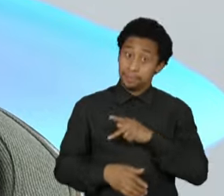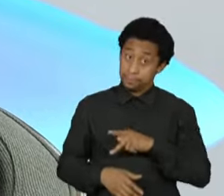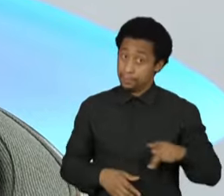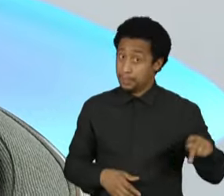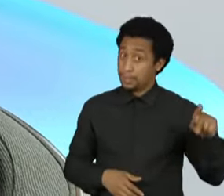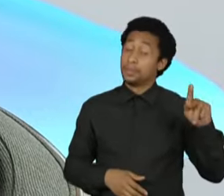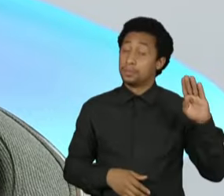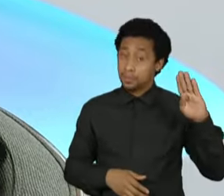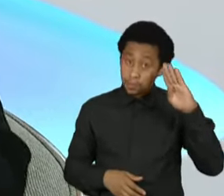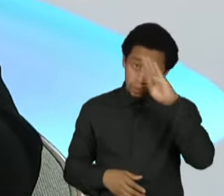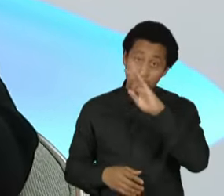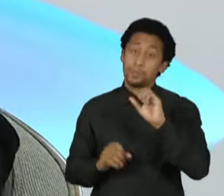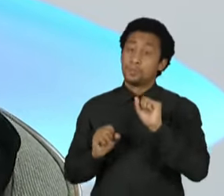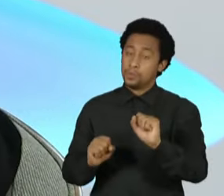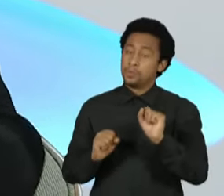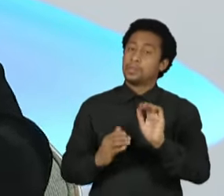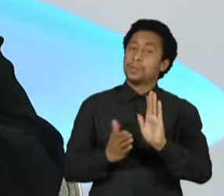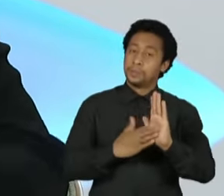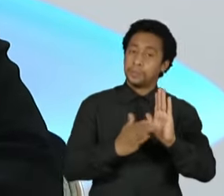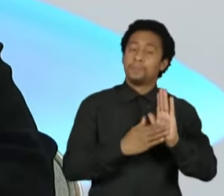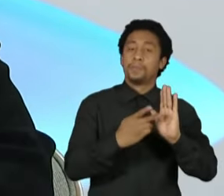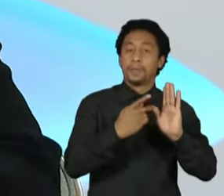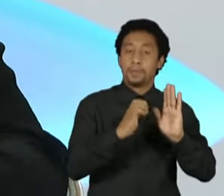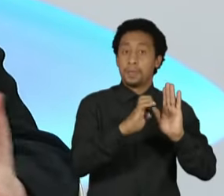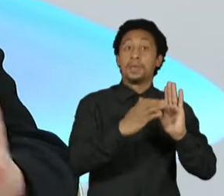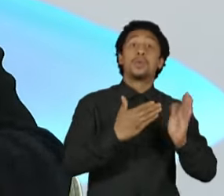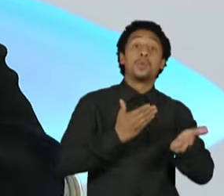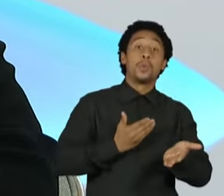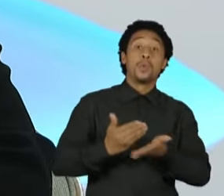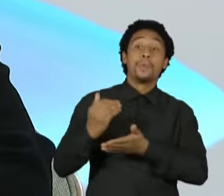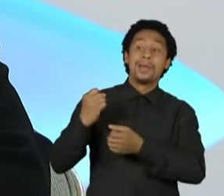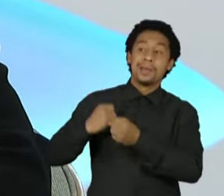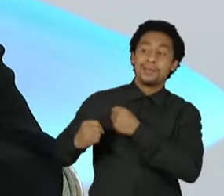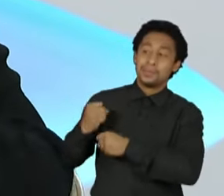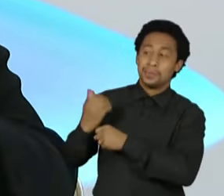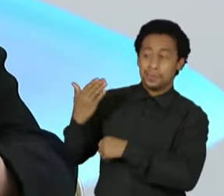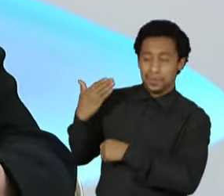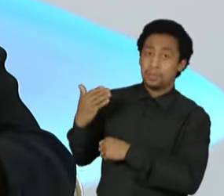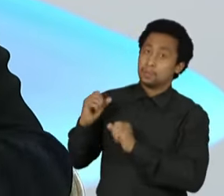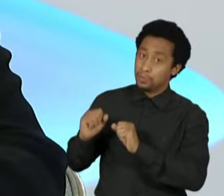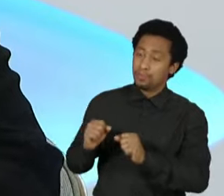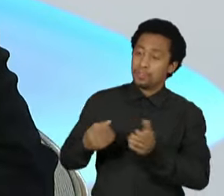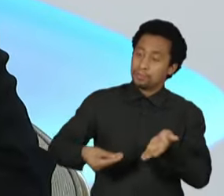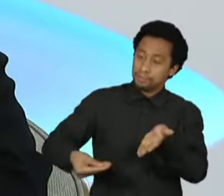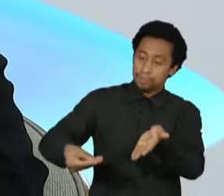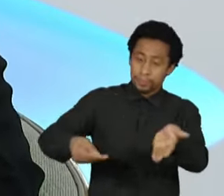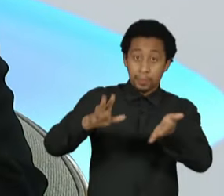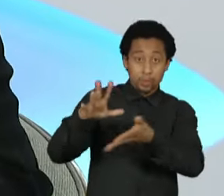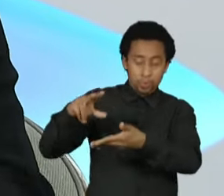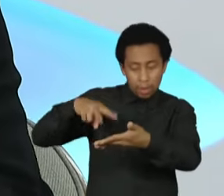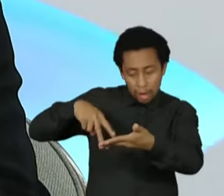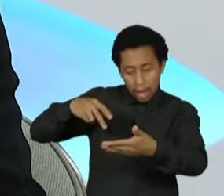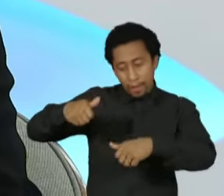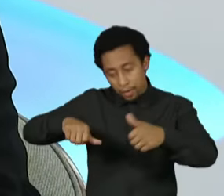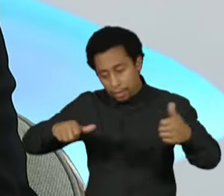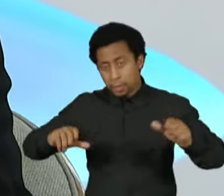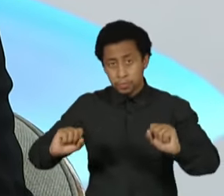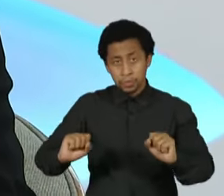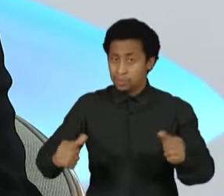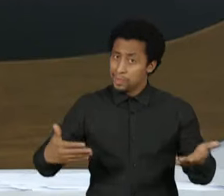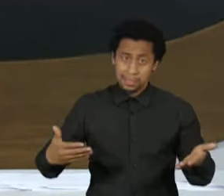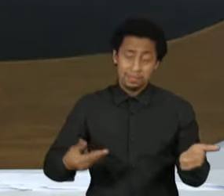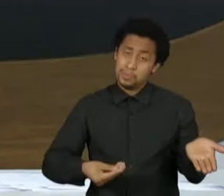apresentado essa PEC no início do ano para que a gente pudesse fazer o dever de casa e não fazemos. E, se você me permitir ainda, não vamos